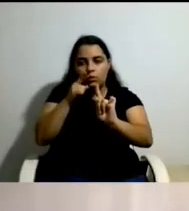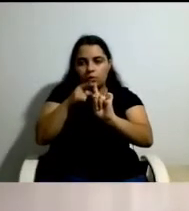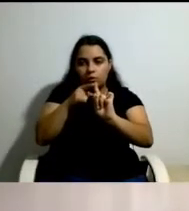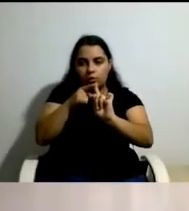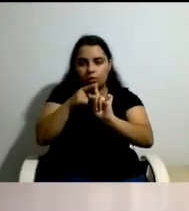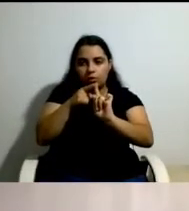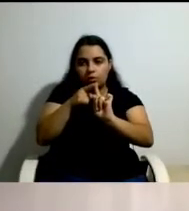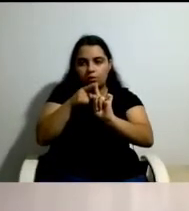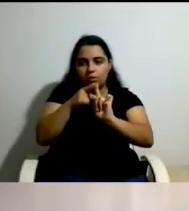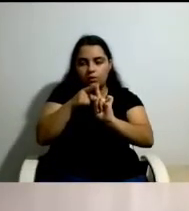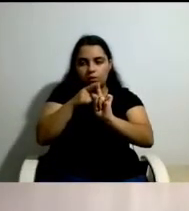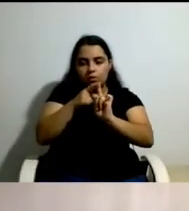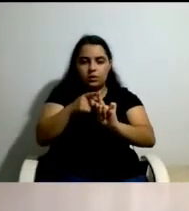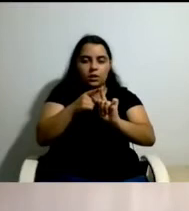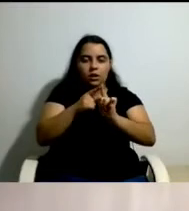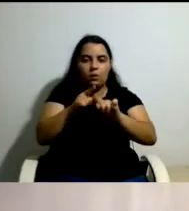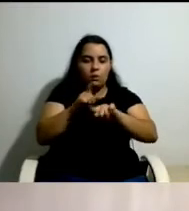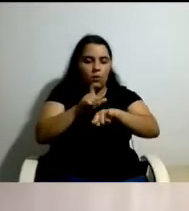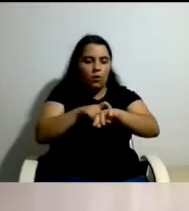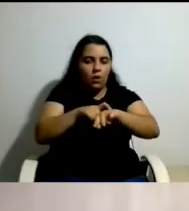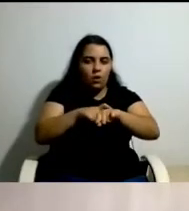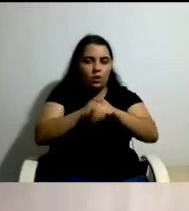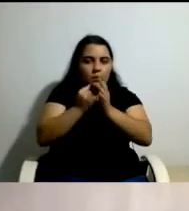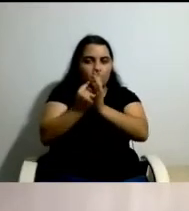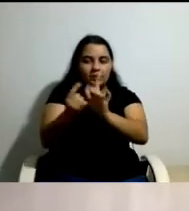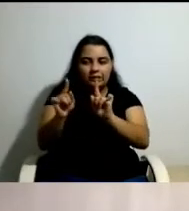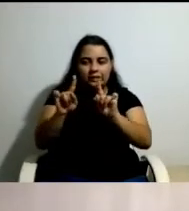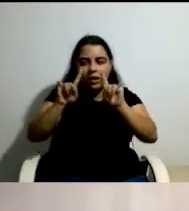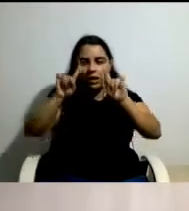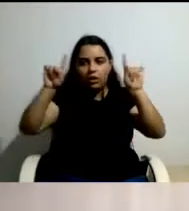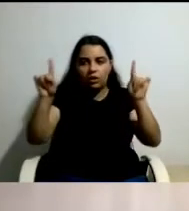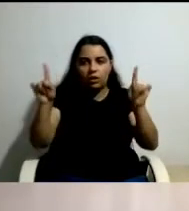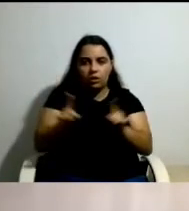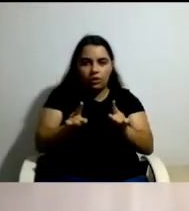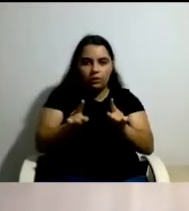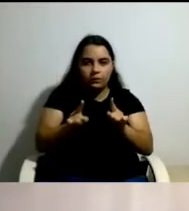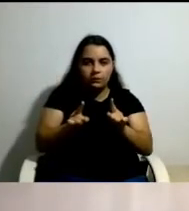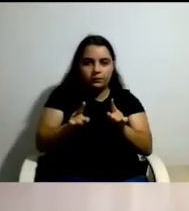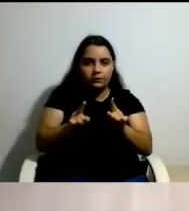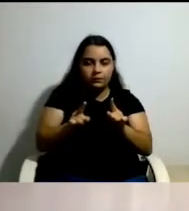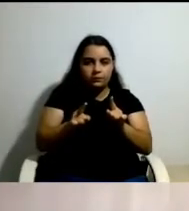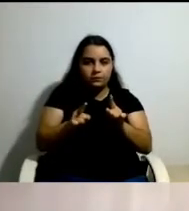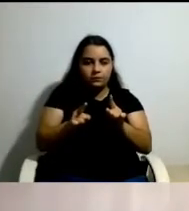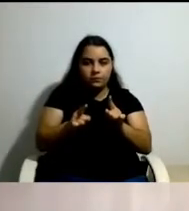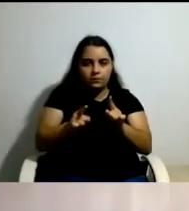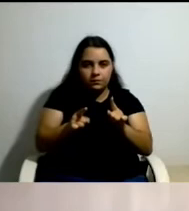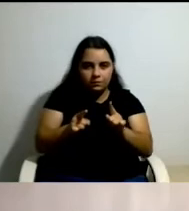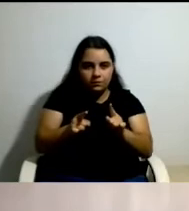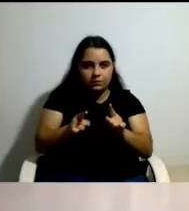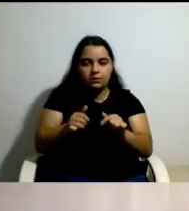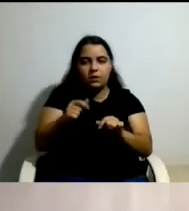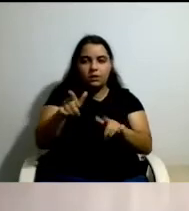horas de assistência a distingir a viabilidade económica da prestação de serviço por parte destas pessoas.